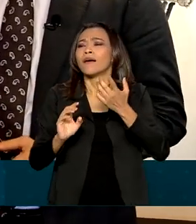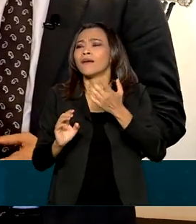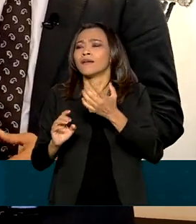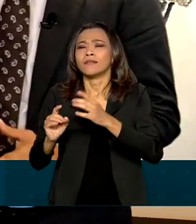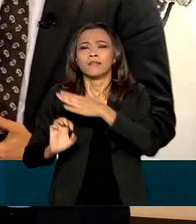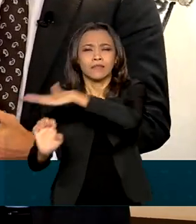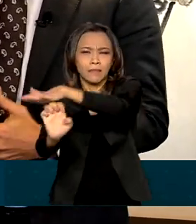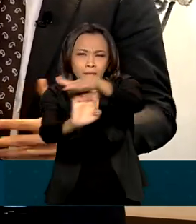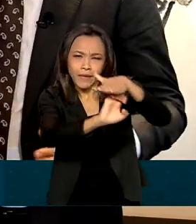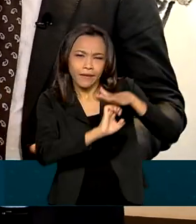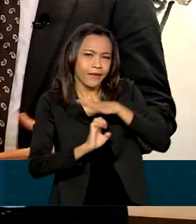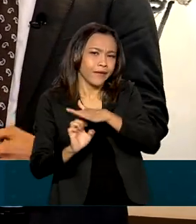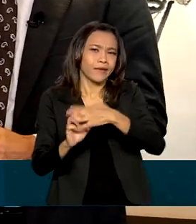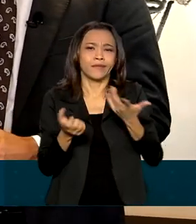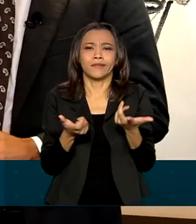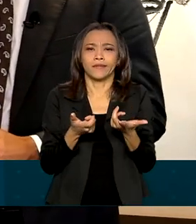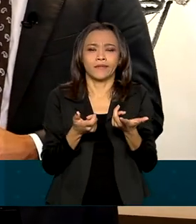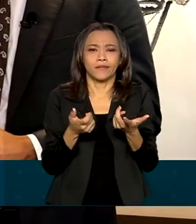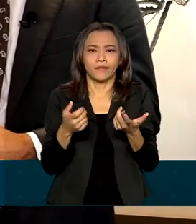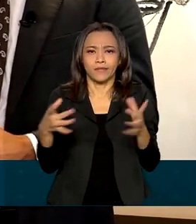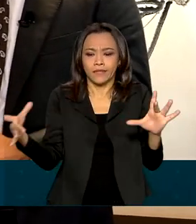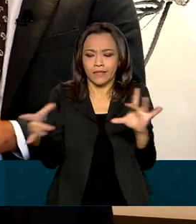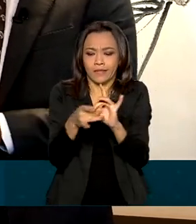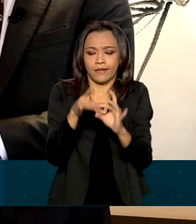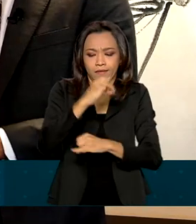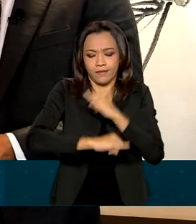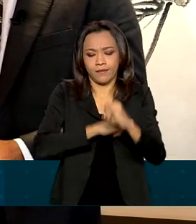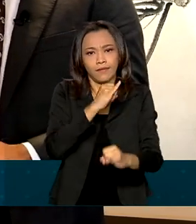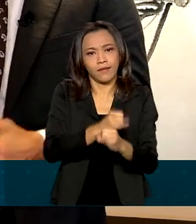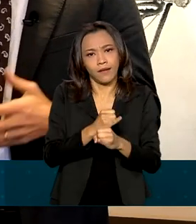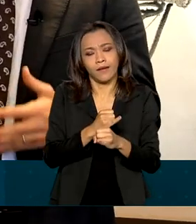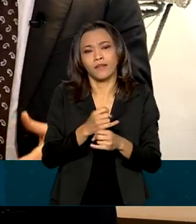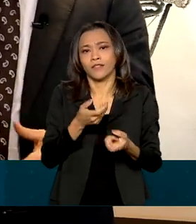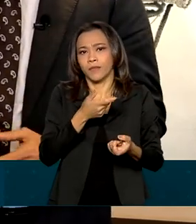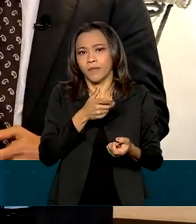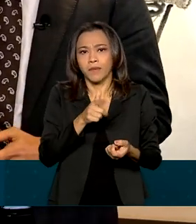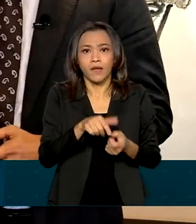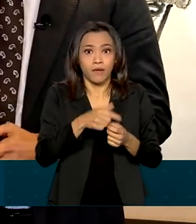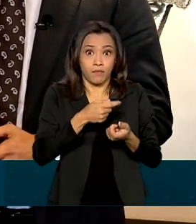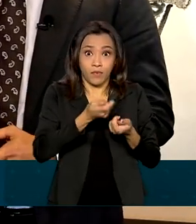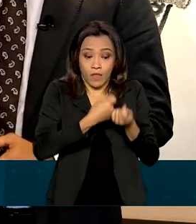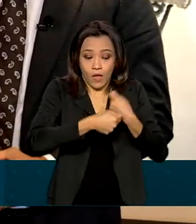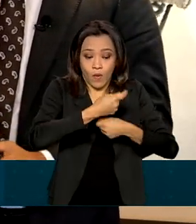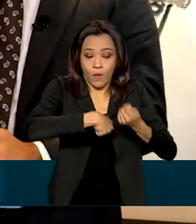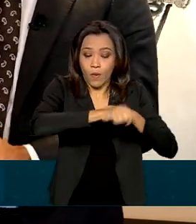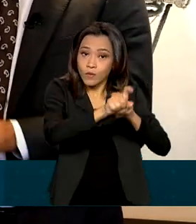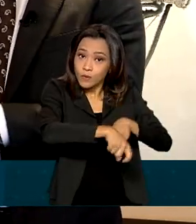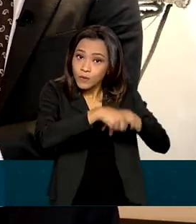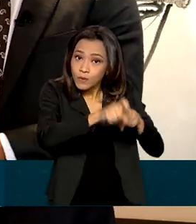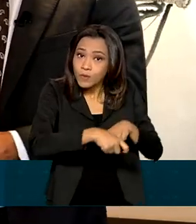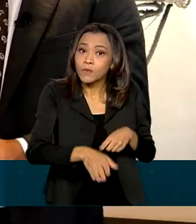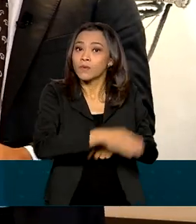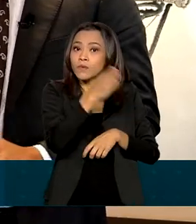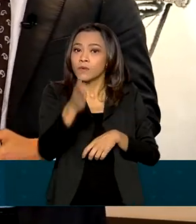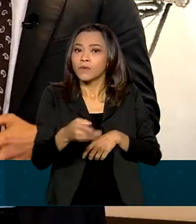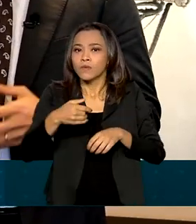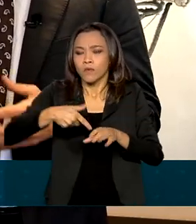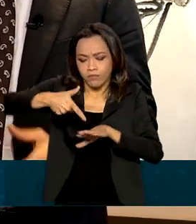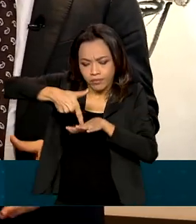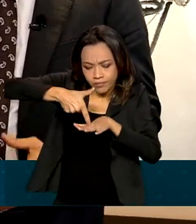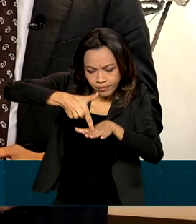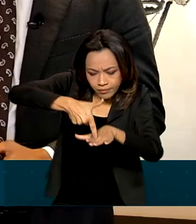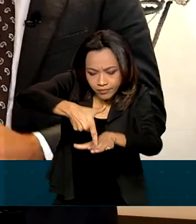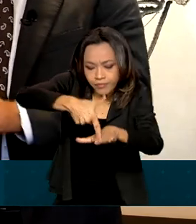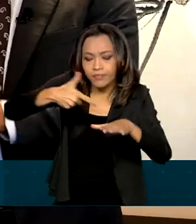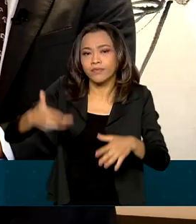todos os nossos ramos mais importantes, como o agronegócio, por exemplo, o setor de mineração, de